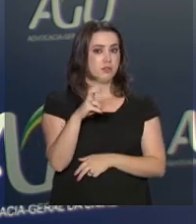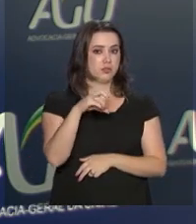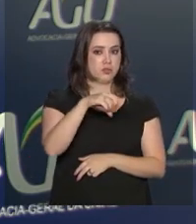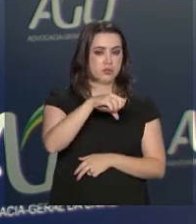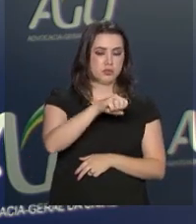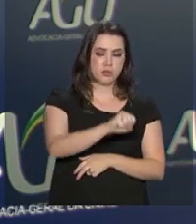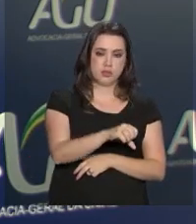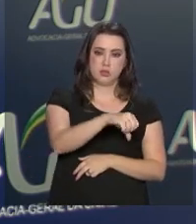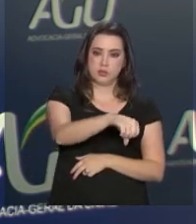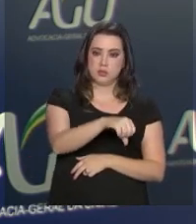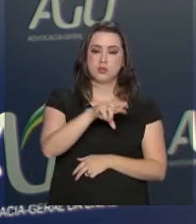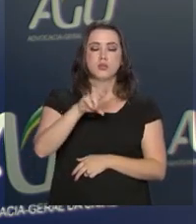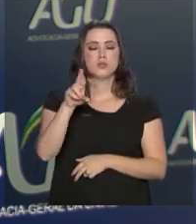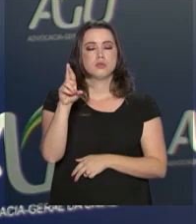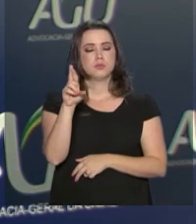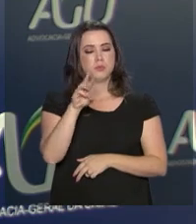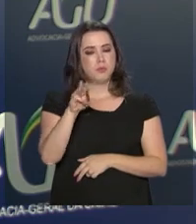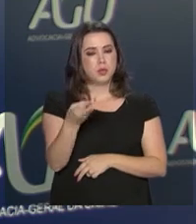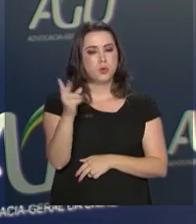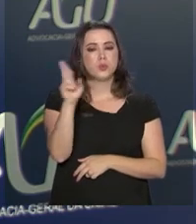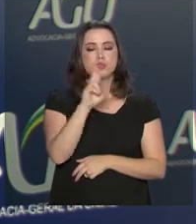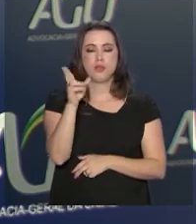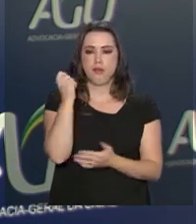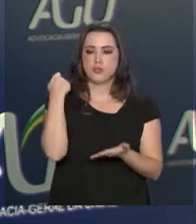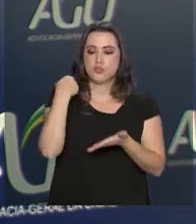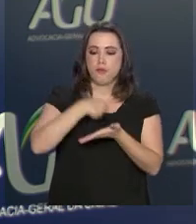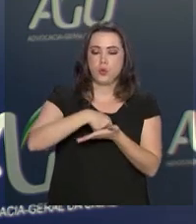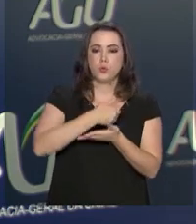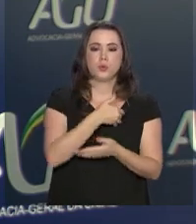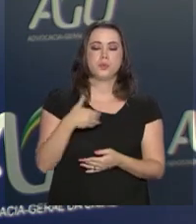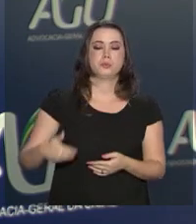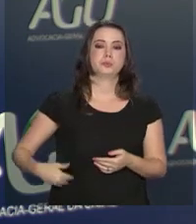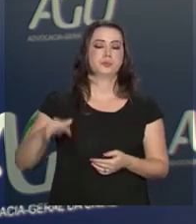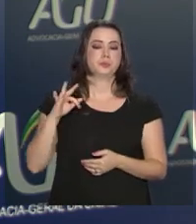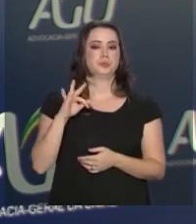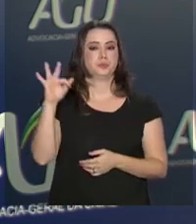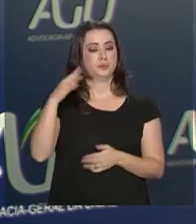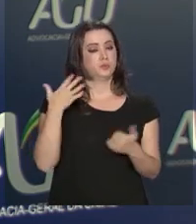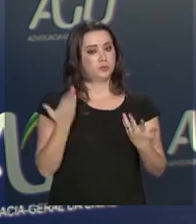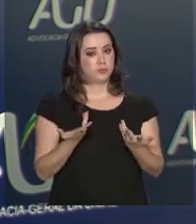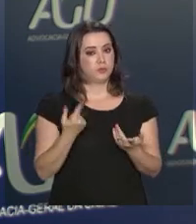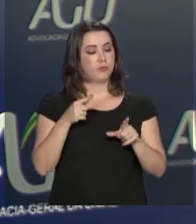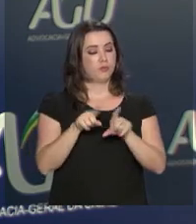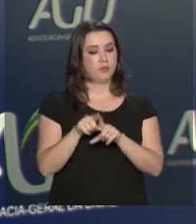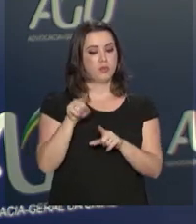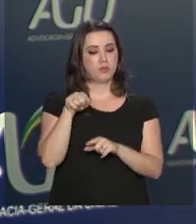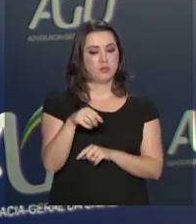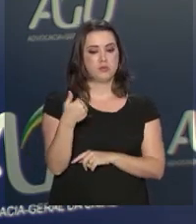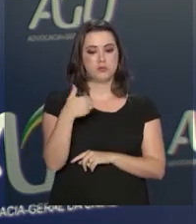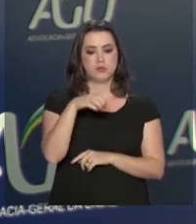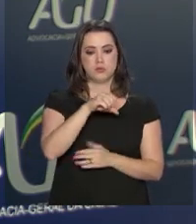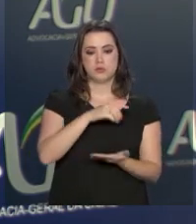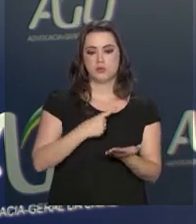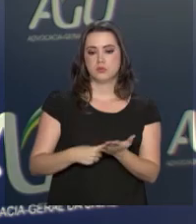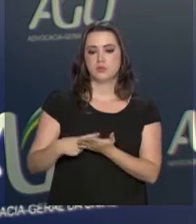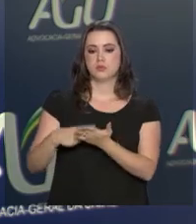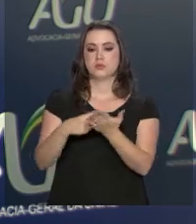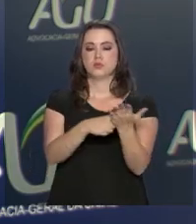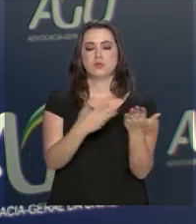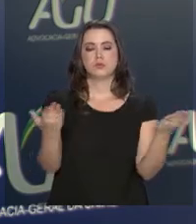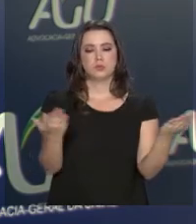já foram ressarcidos aos cofres públicos. Segundo a AGU, outros 19 acordos estão